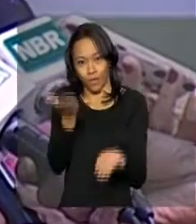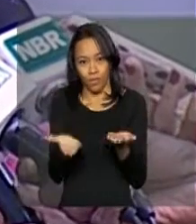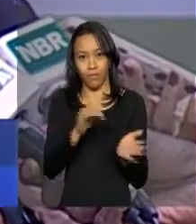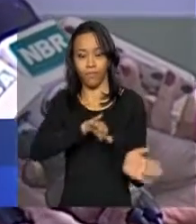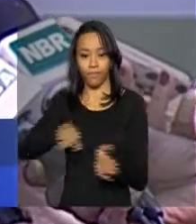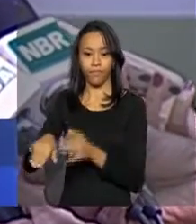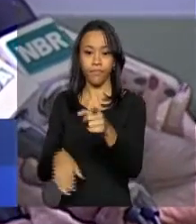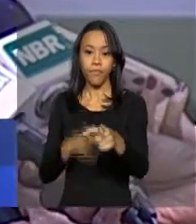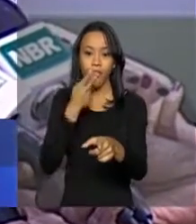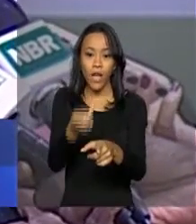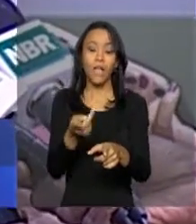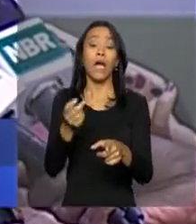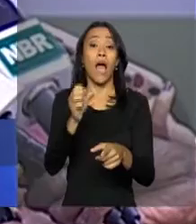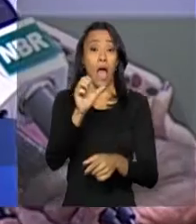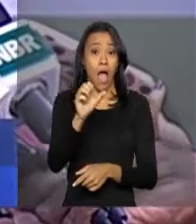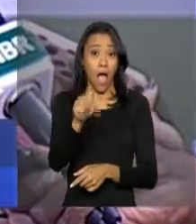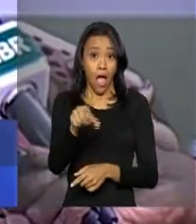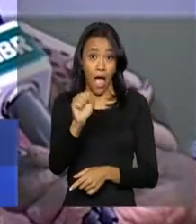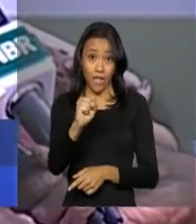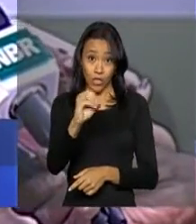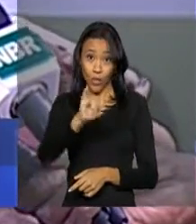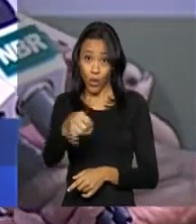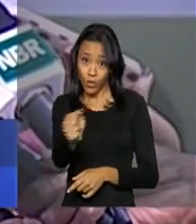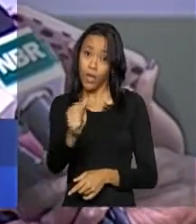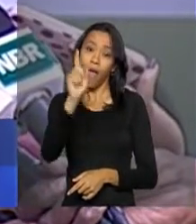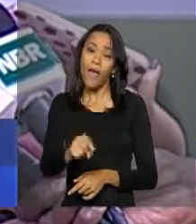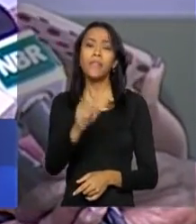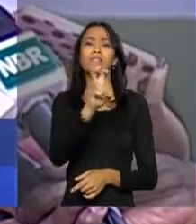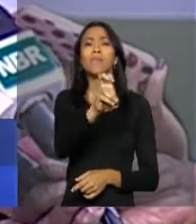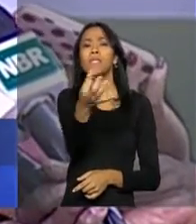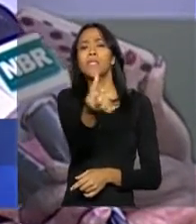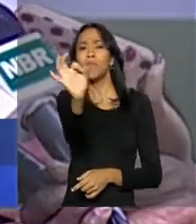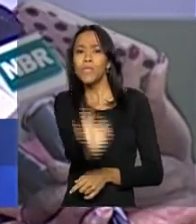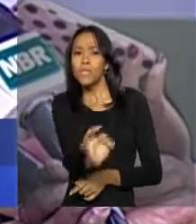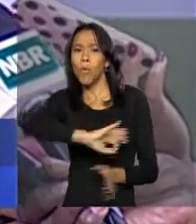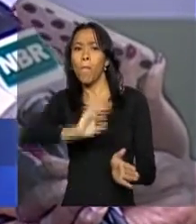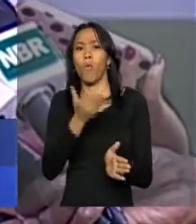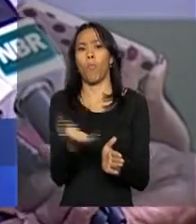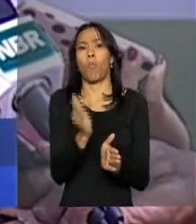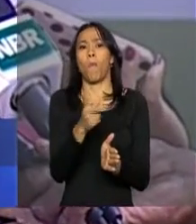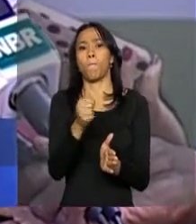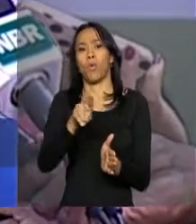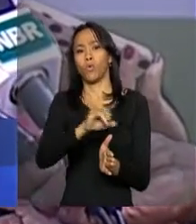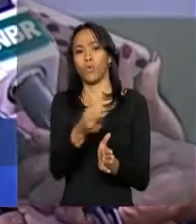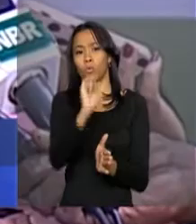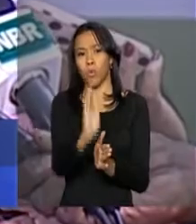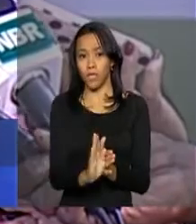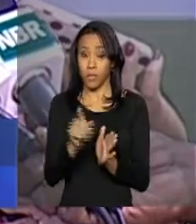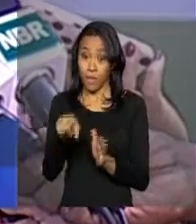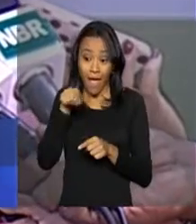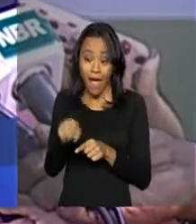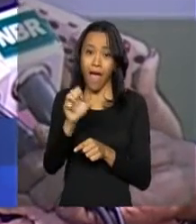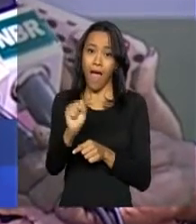A soja também é recorde. Ela já significa 56% de toda a nossa produção. Então, cada vez mais, a soja